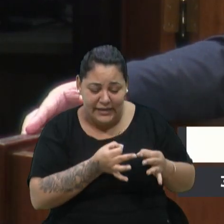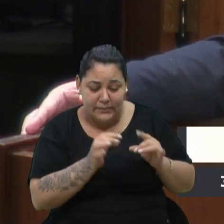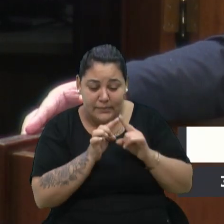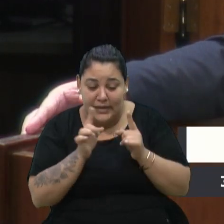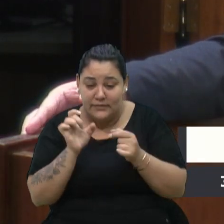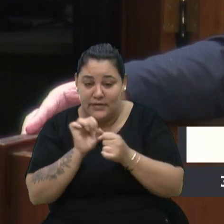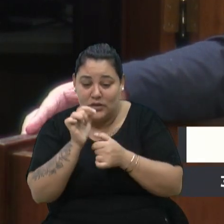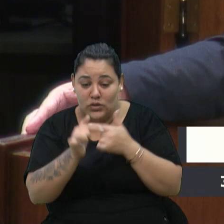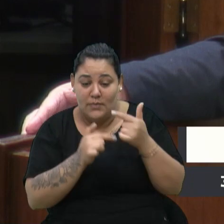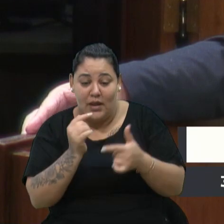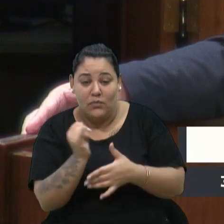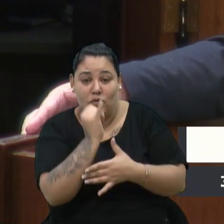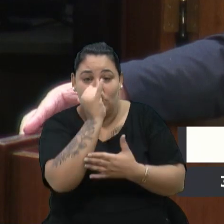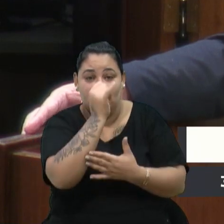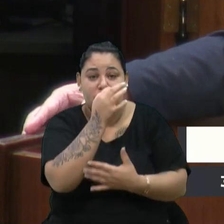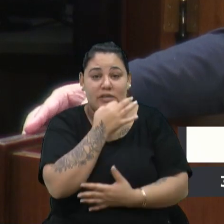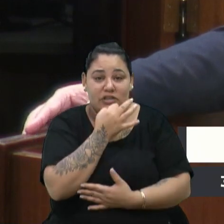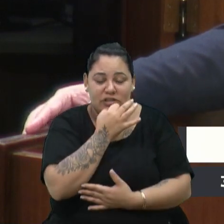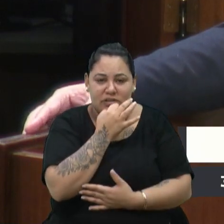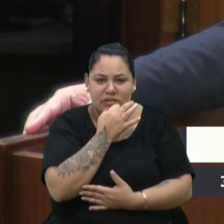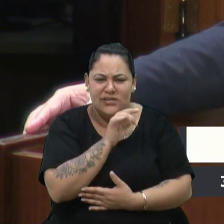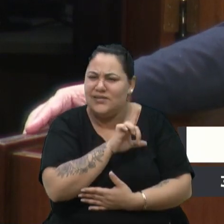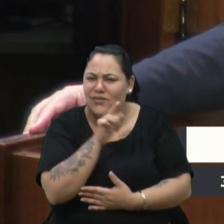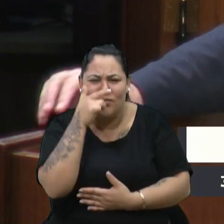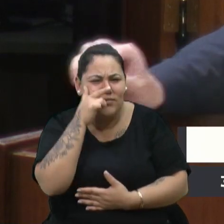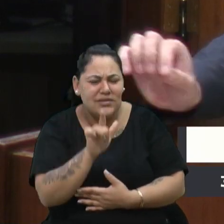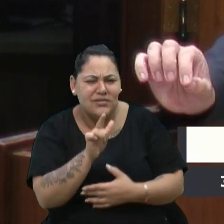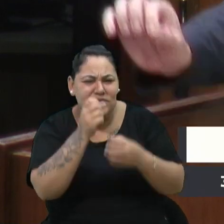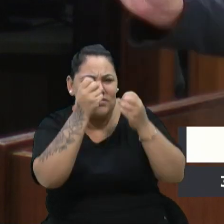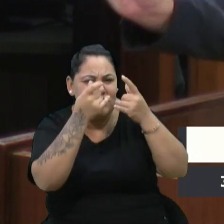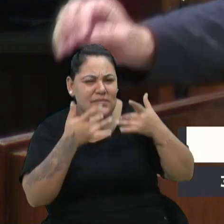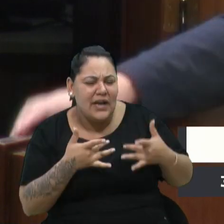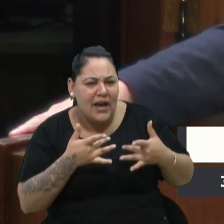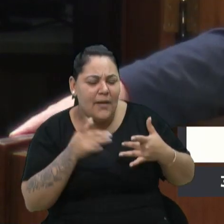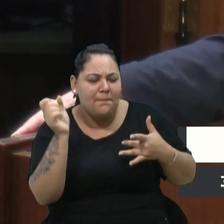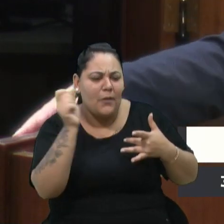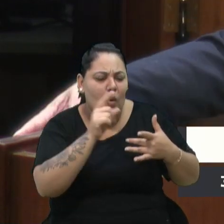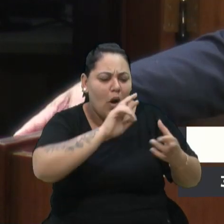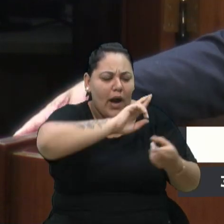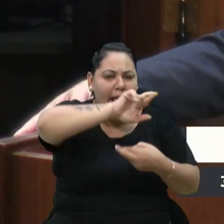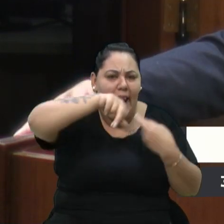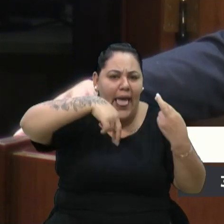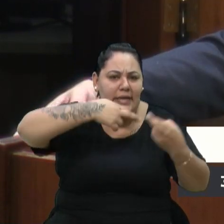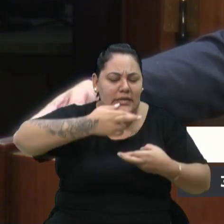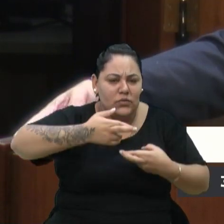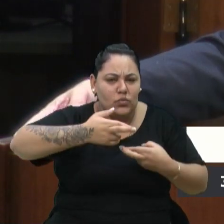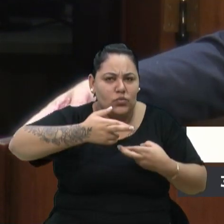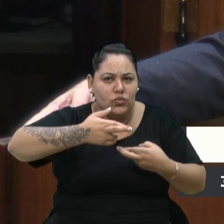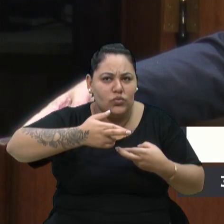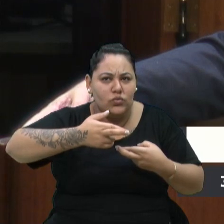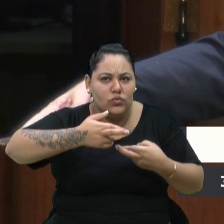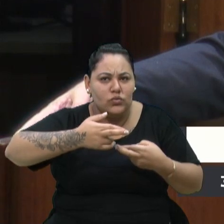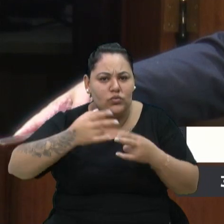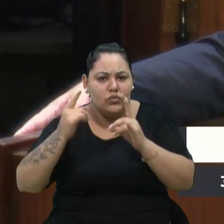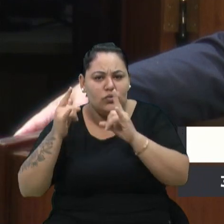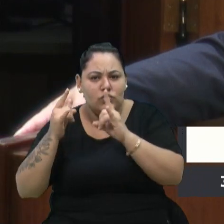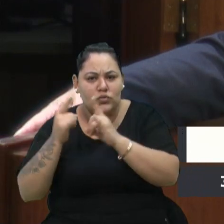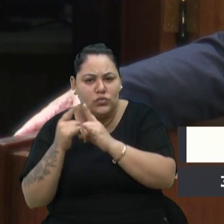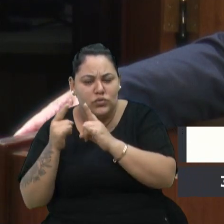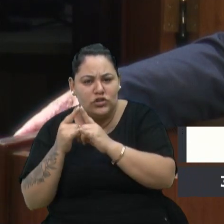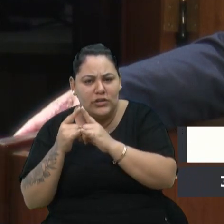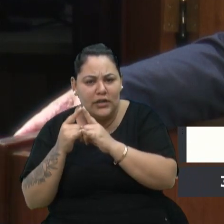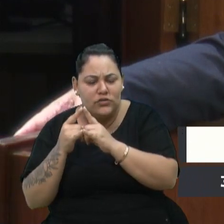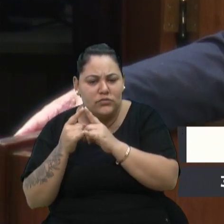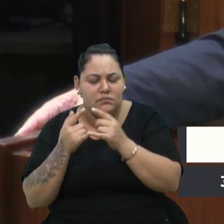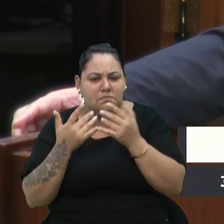do Sul, não conseguiu explicar qual a relação dela com essa entidade Murial de Santa Fé.